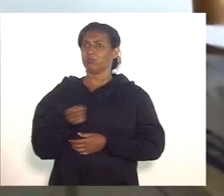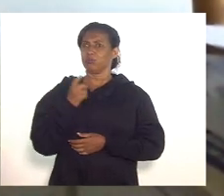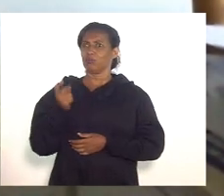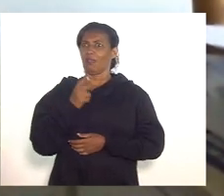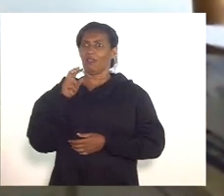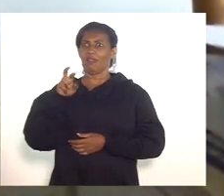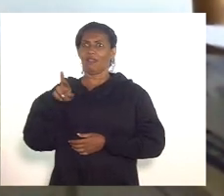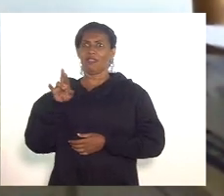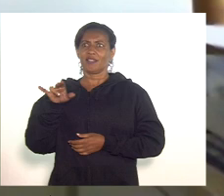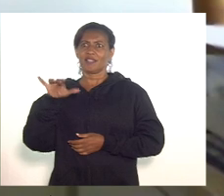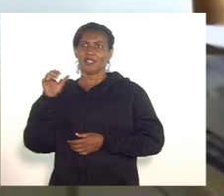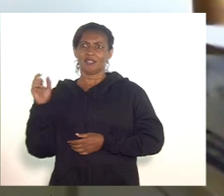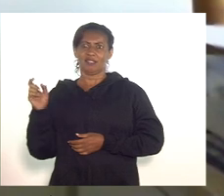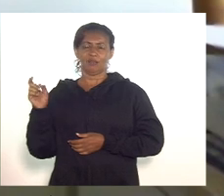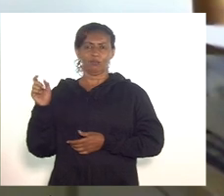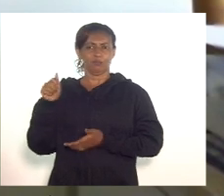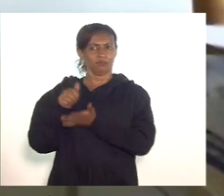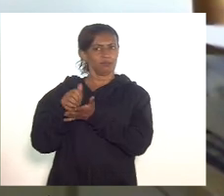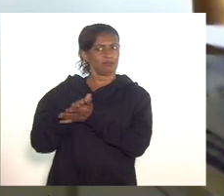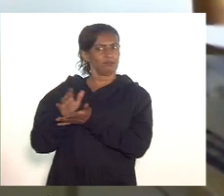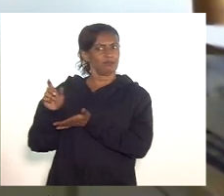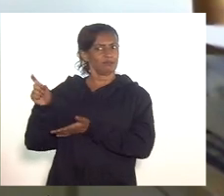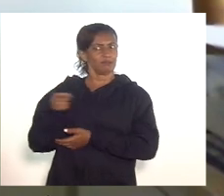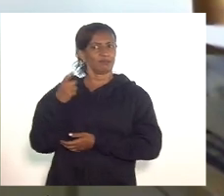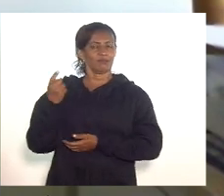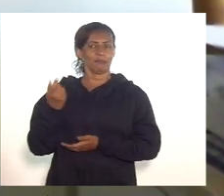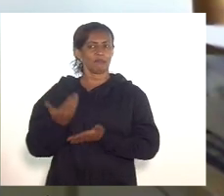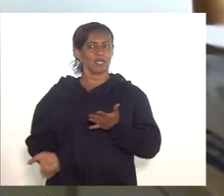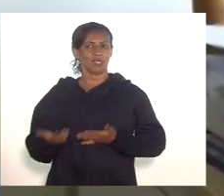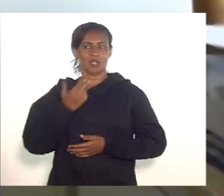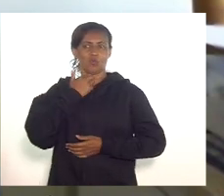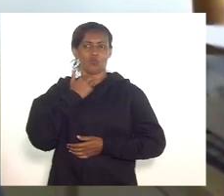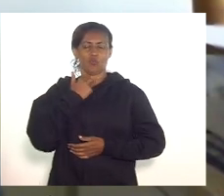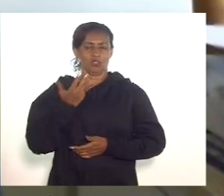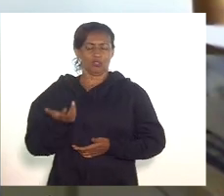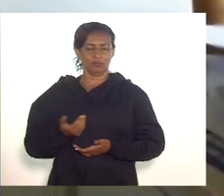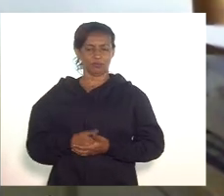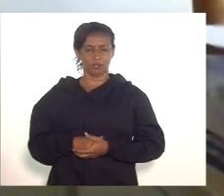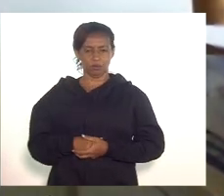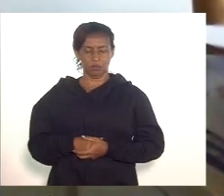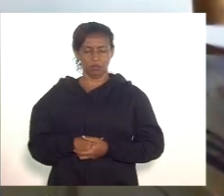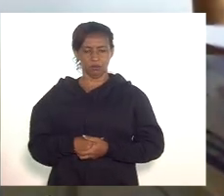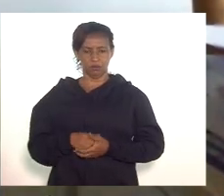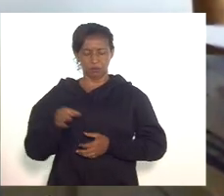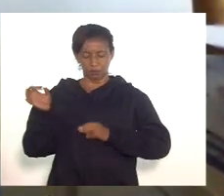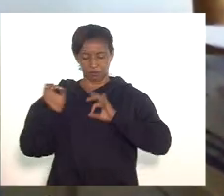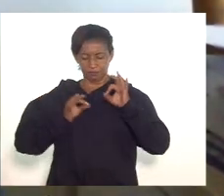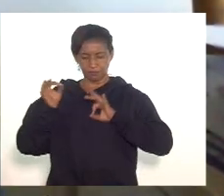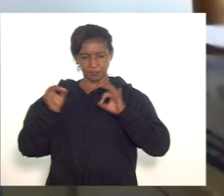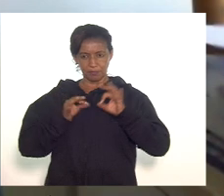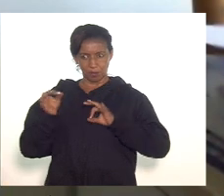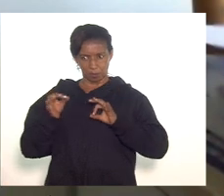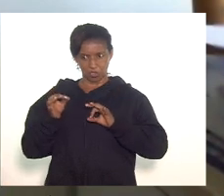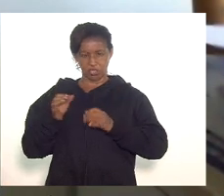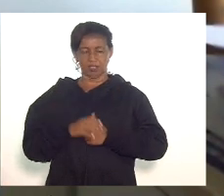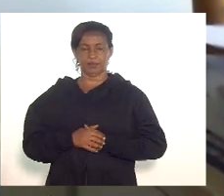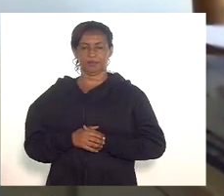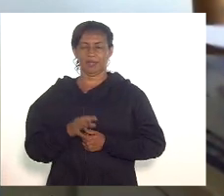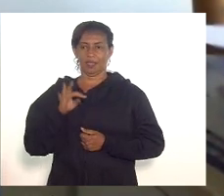estaríamos contrariando dispositivos legais o projeto em si a tese